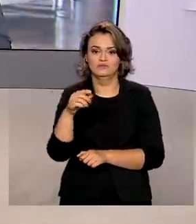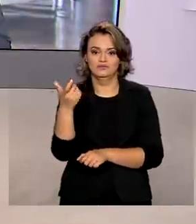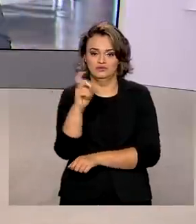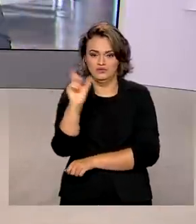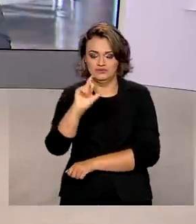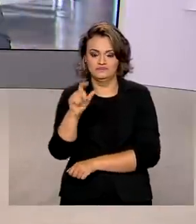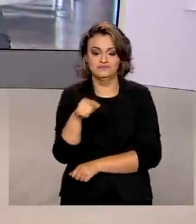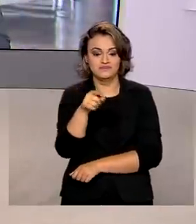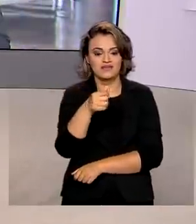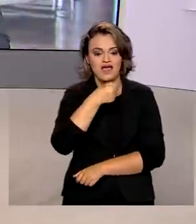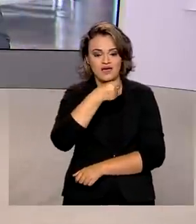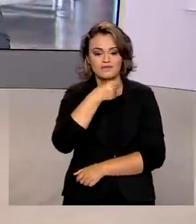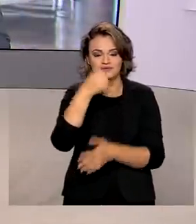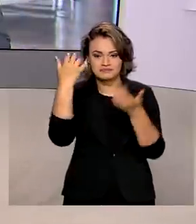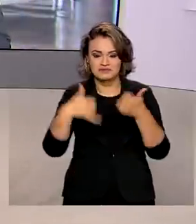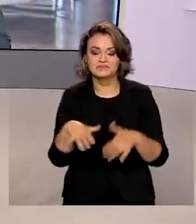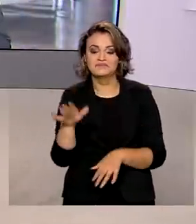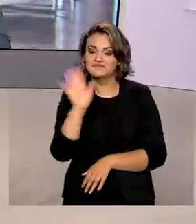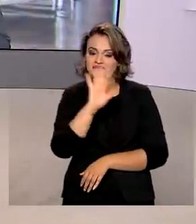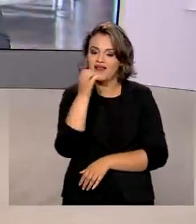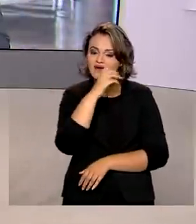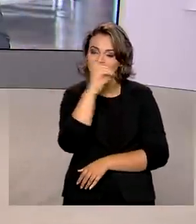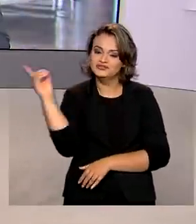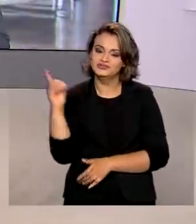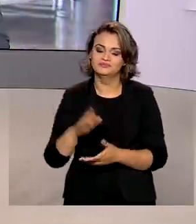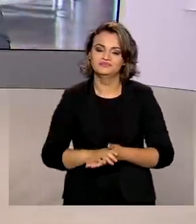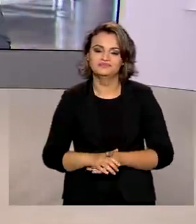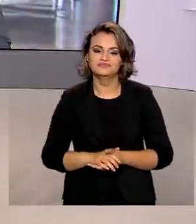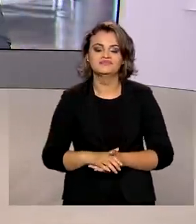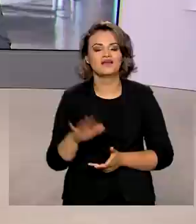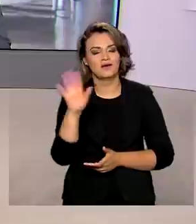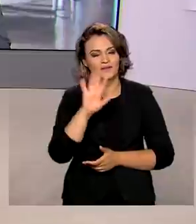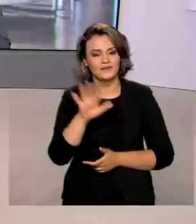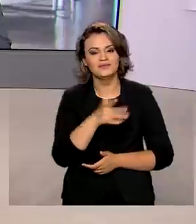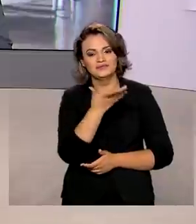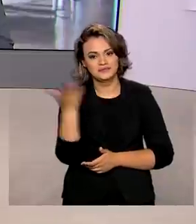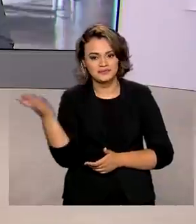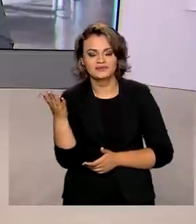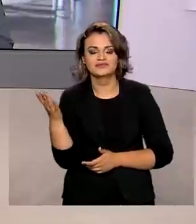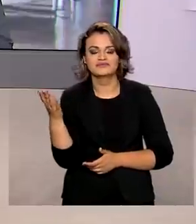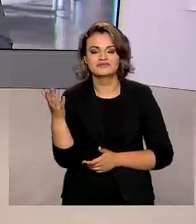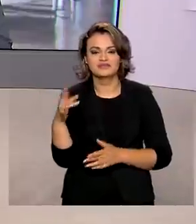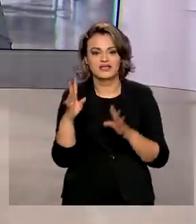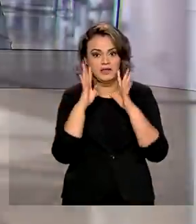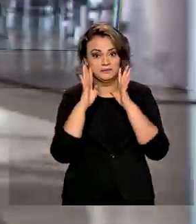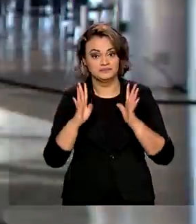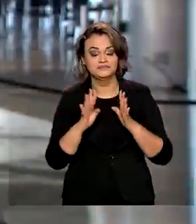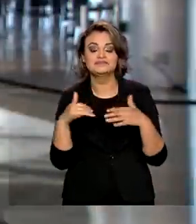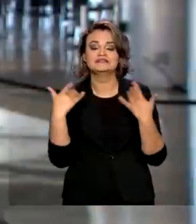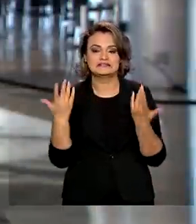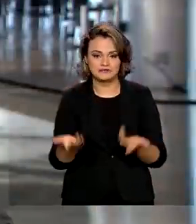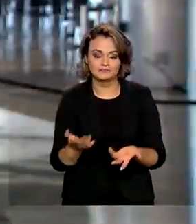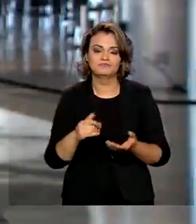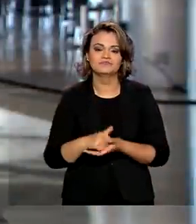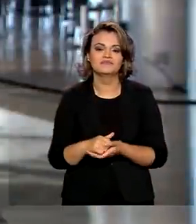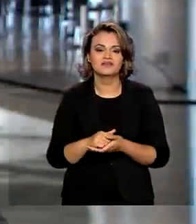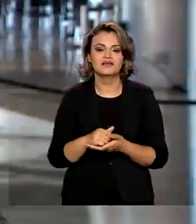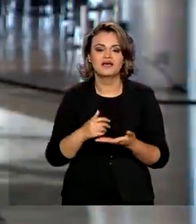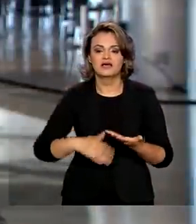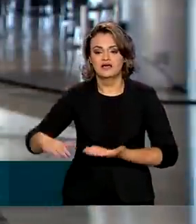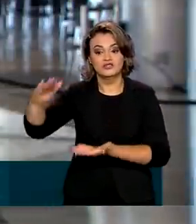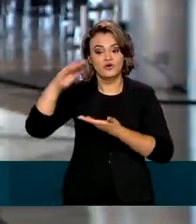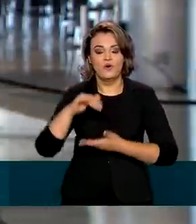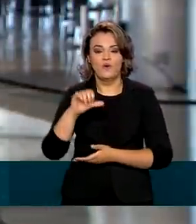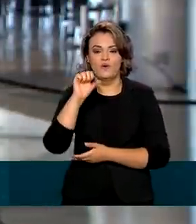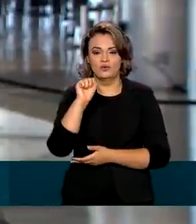gente é a repórter Márcia Fernandes. Oi, Márcia, bom dia. Oi, Dani, bom dia para você, bom dia a todos que nos acompanham. Pois é, dessa vez foram mais